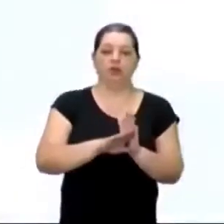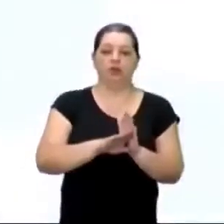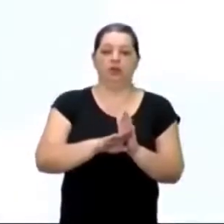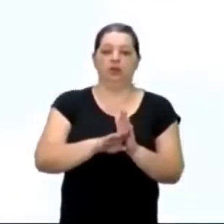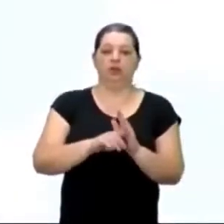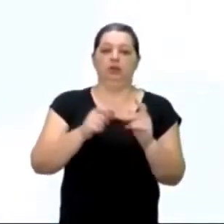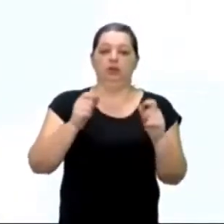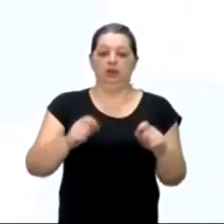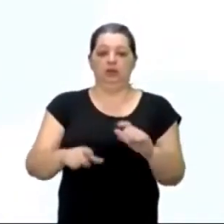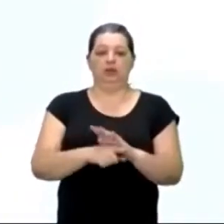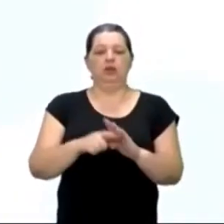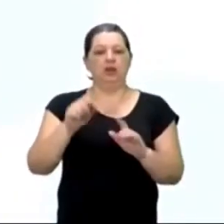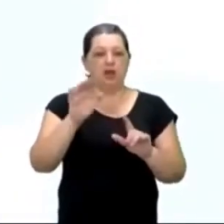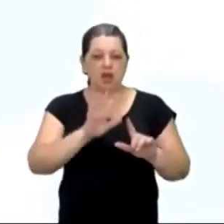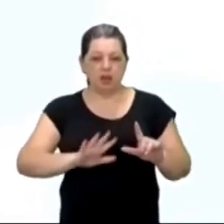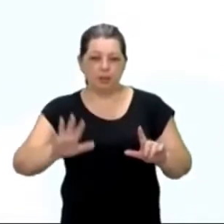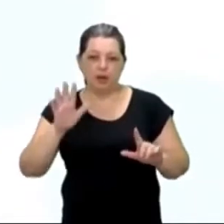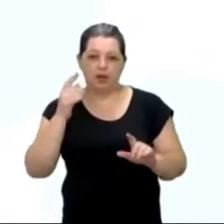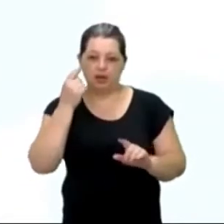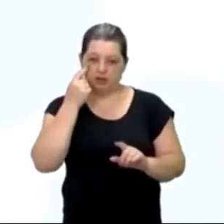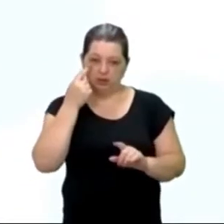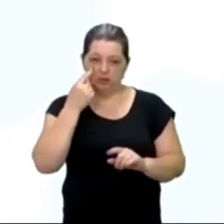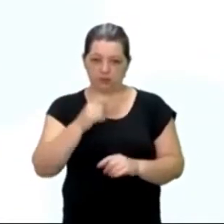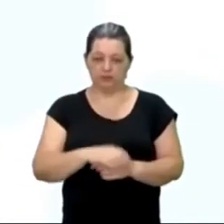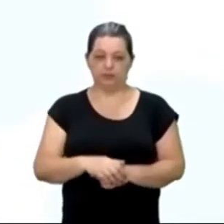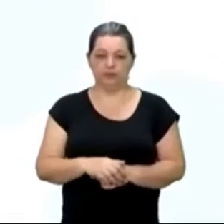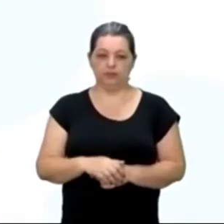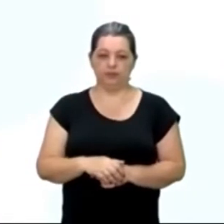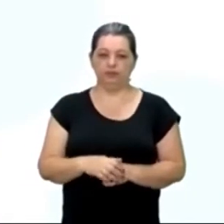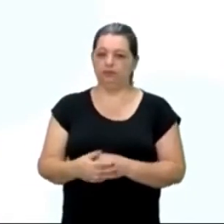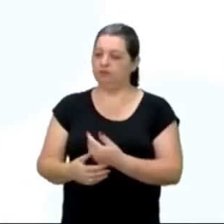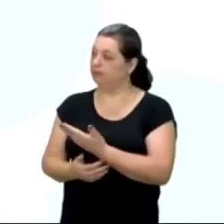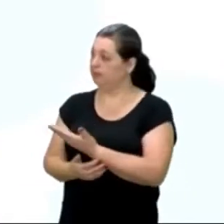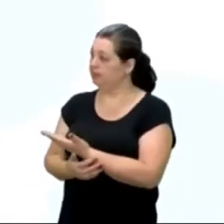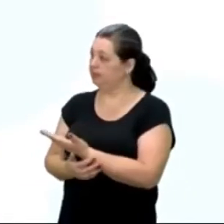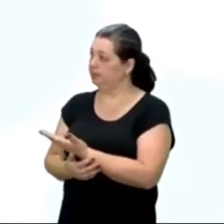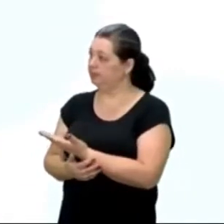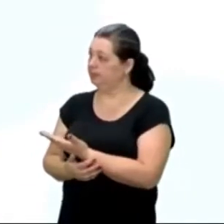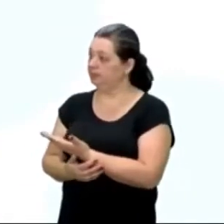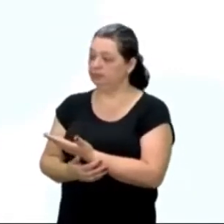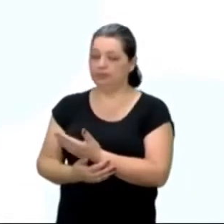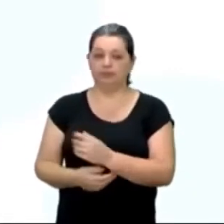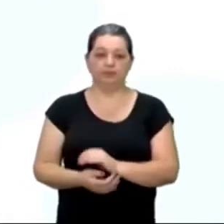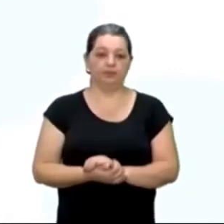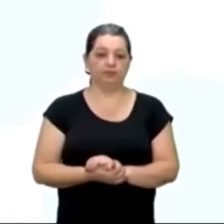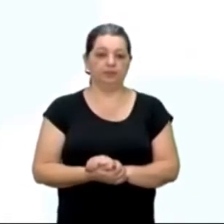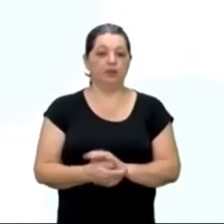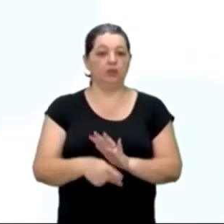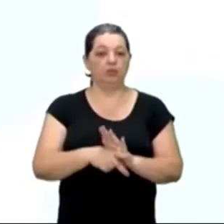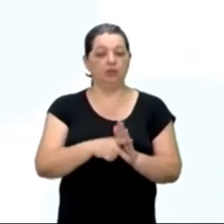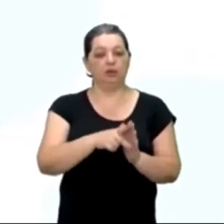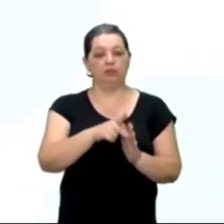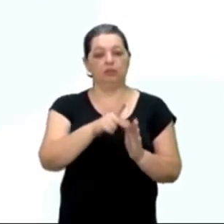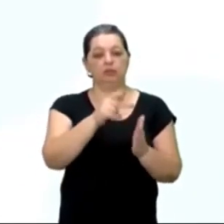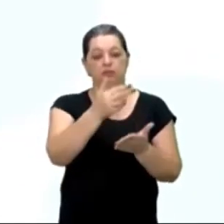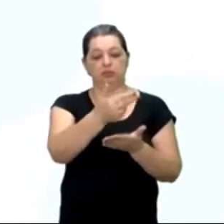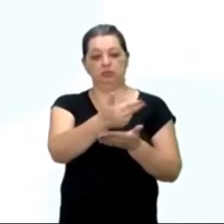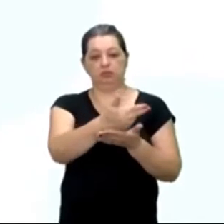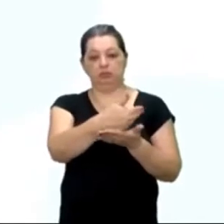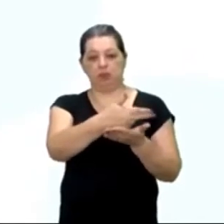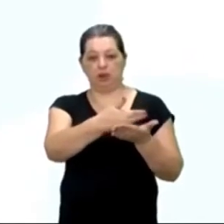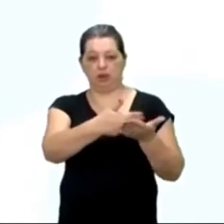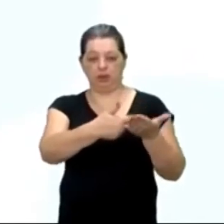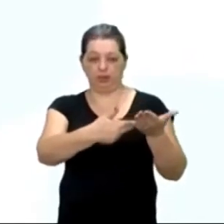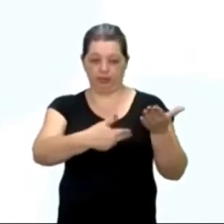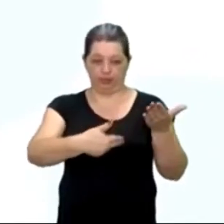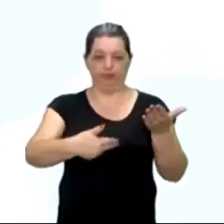Seguro, aqui temos uma imagem, bem idealizada, está certo, desse desembarque, é um óleo sobre tela, do Oscar Pereira da Silva, Museu